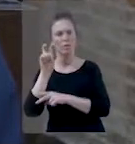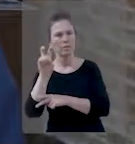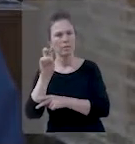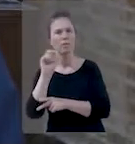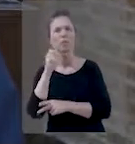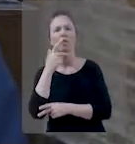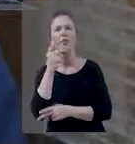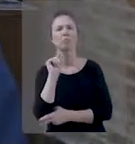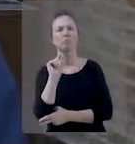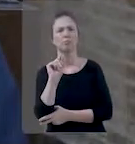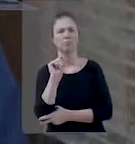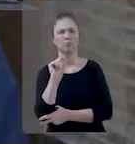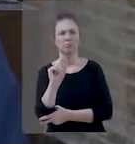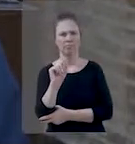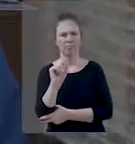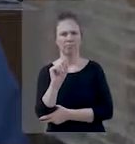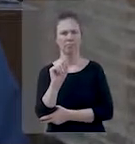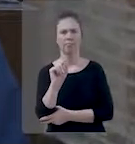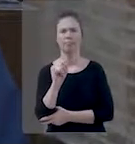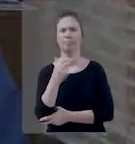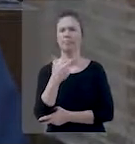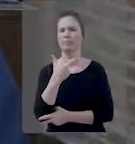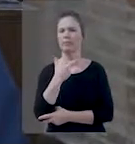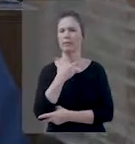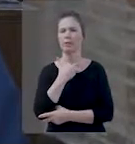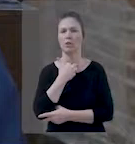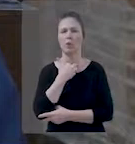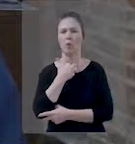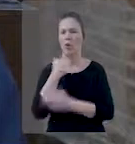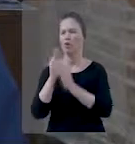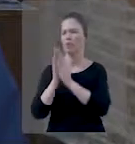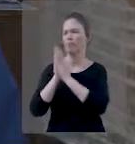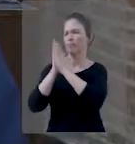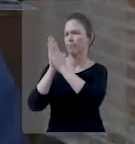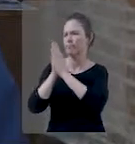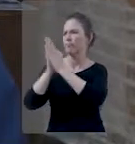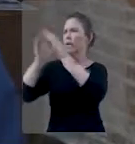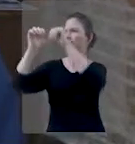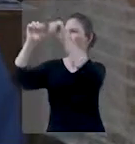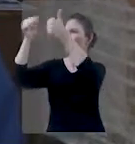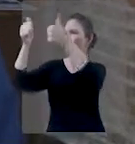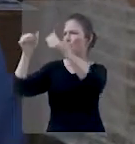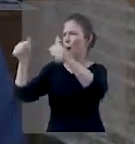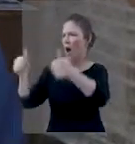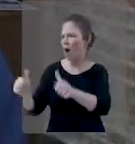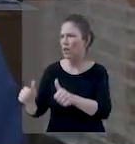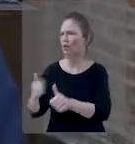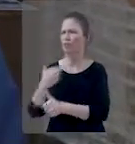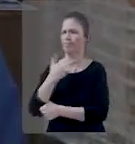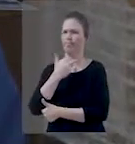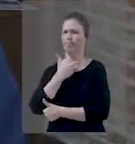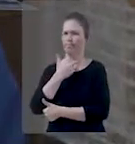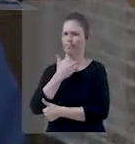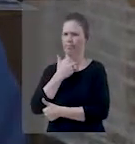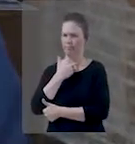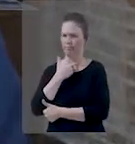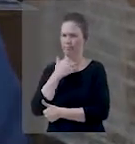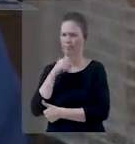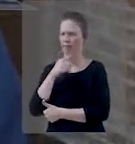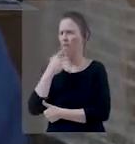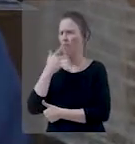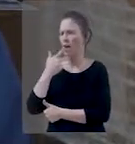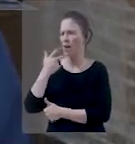tem o seguinte, não as adorarás nem lhe darás culto. Falando de imagens que nós só devemos adorar a Deus,